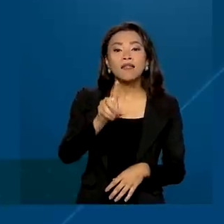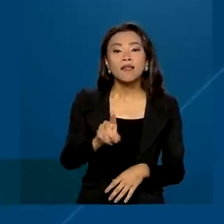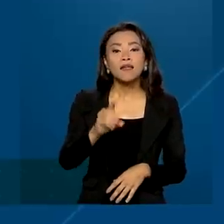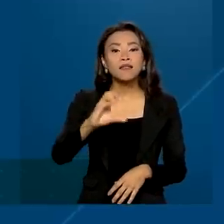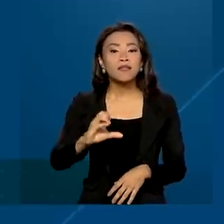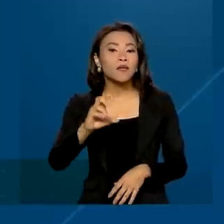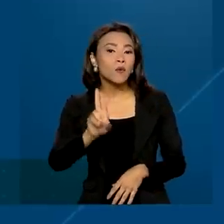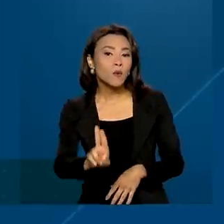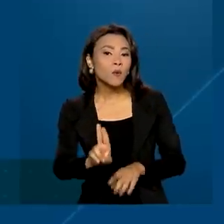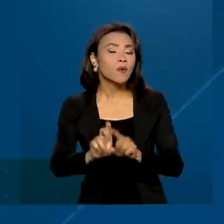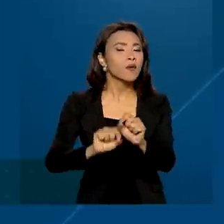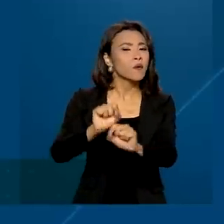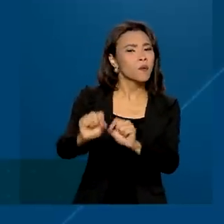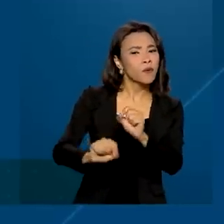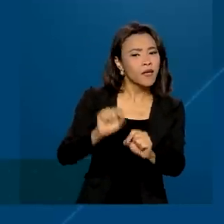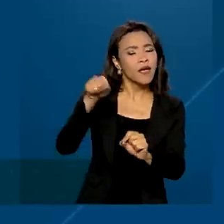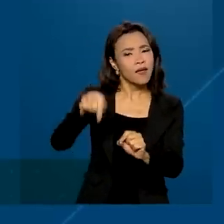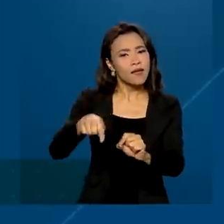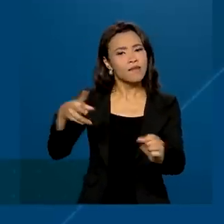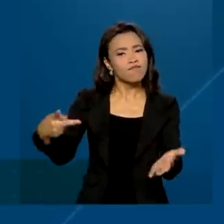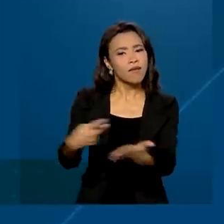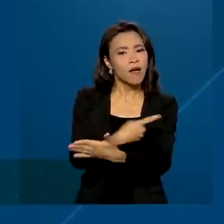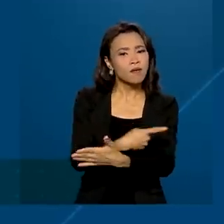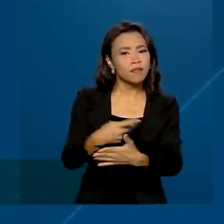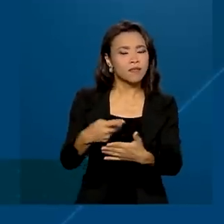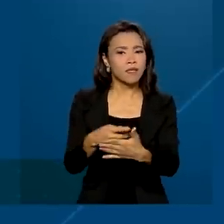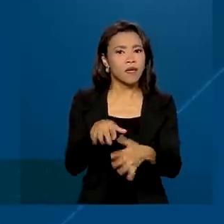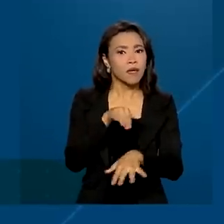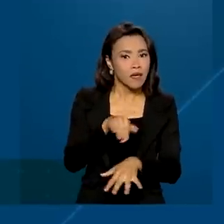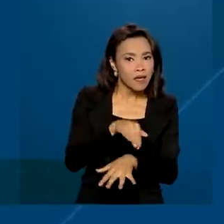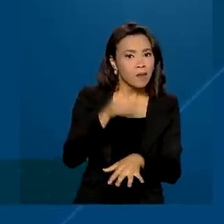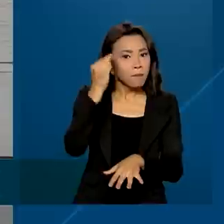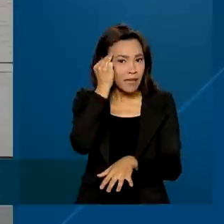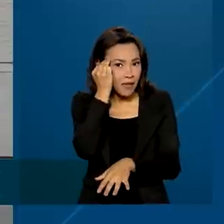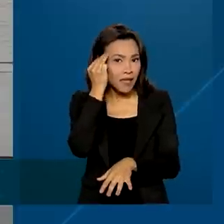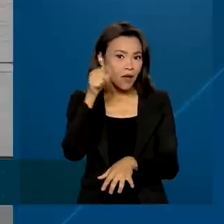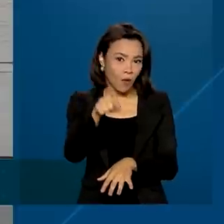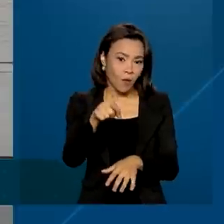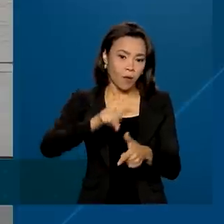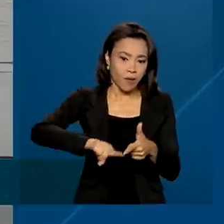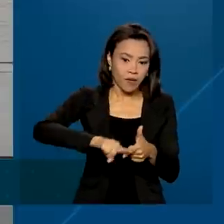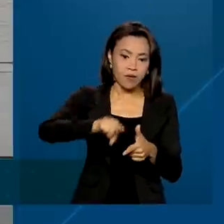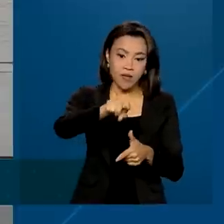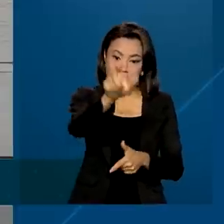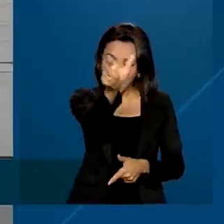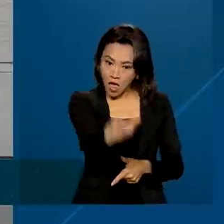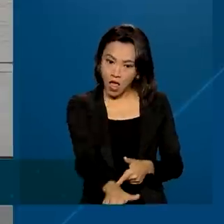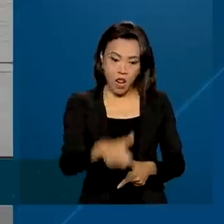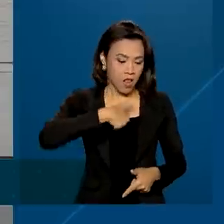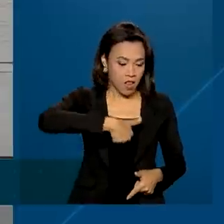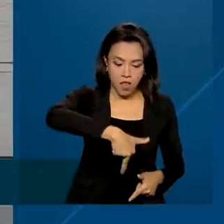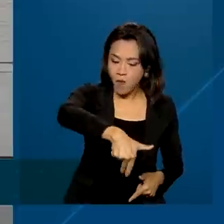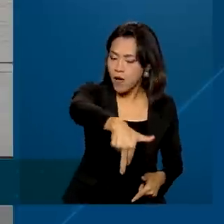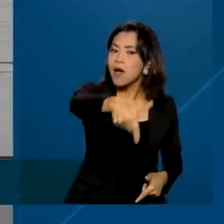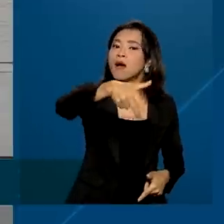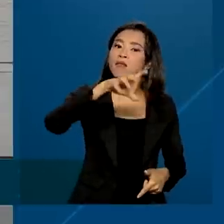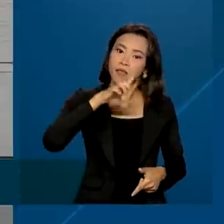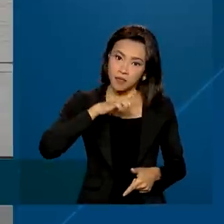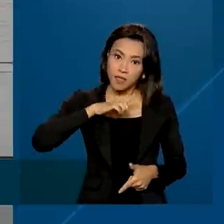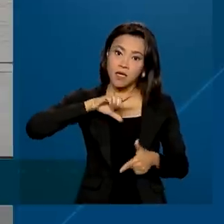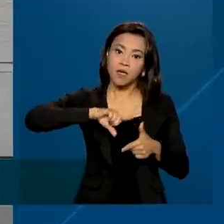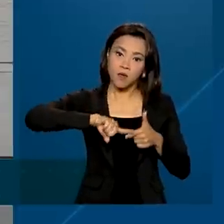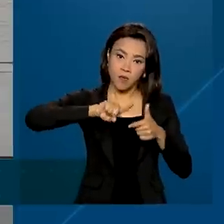disfunção no metabolismo que causa paralisia e retardo mental. Nathalie não anda, tem problemas